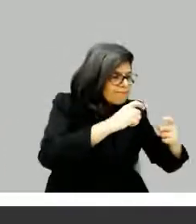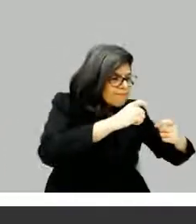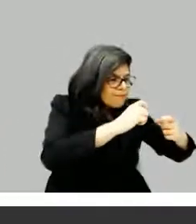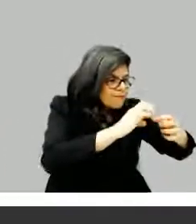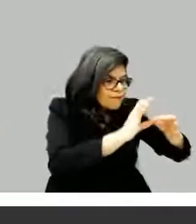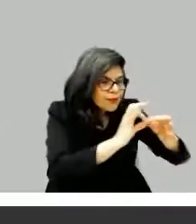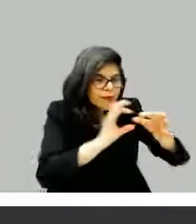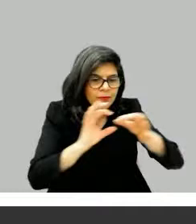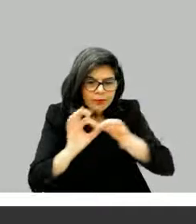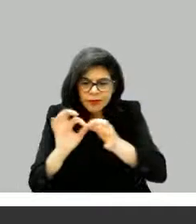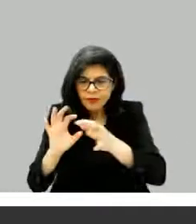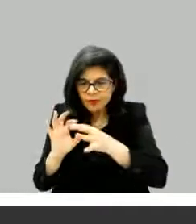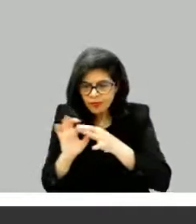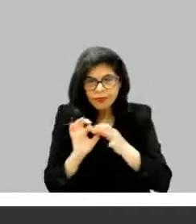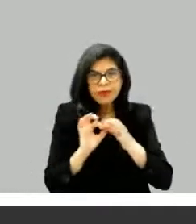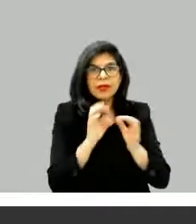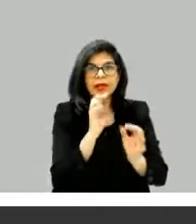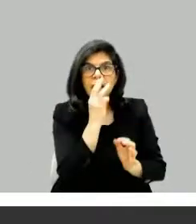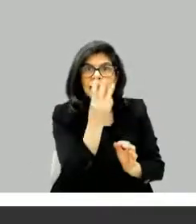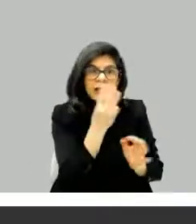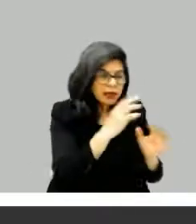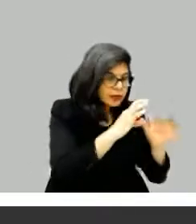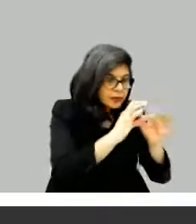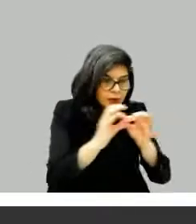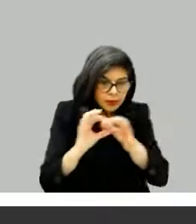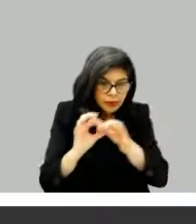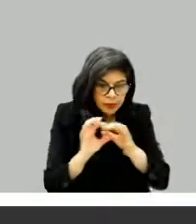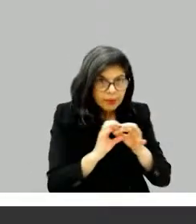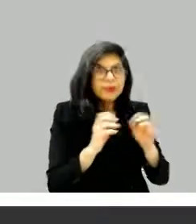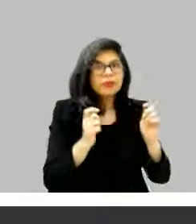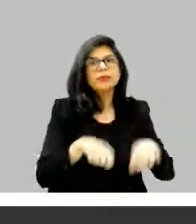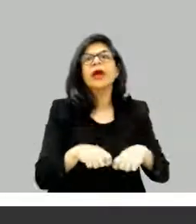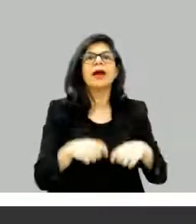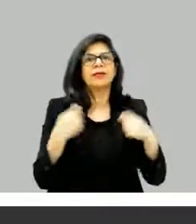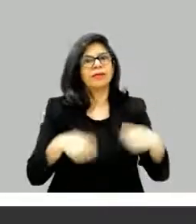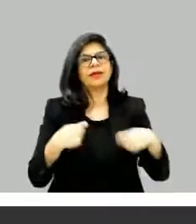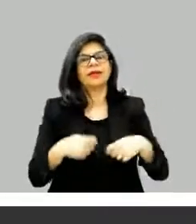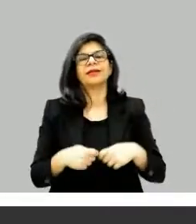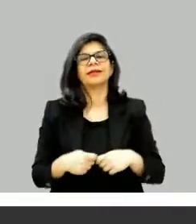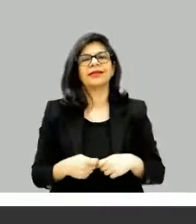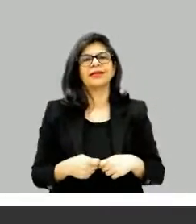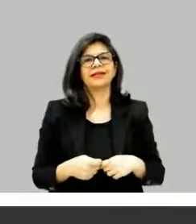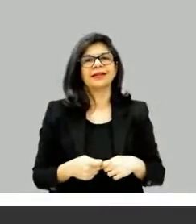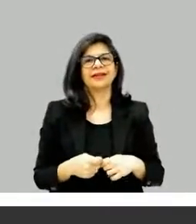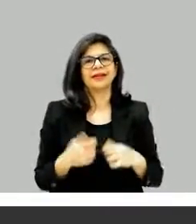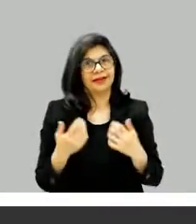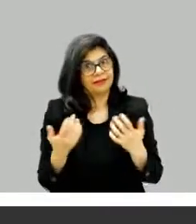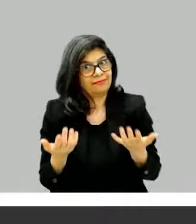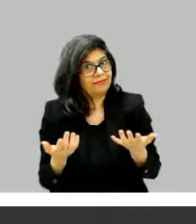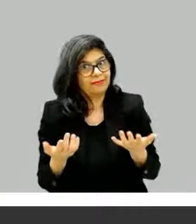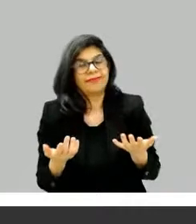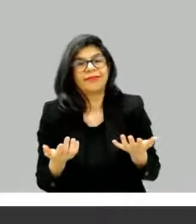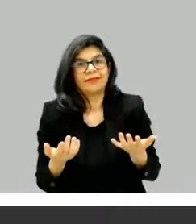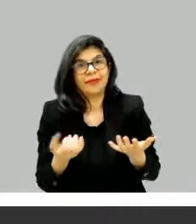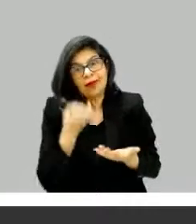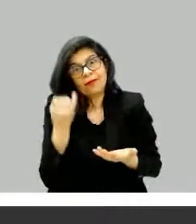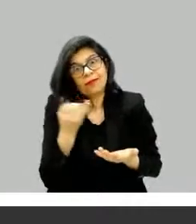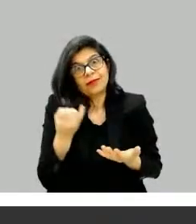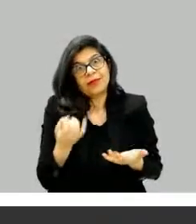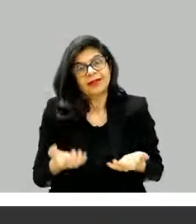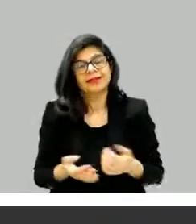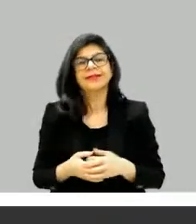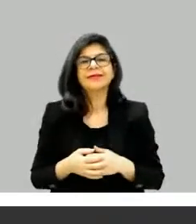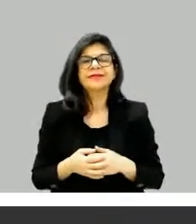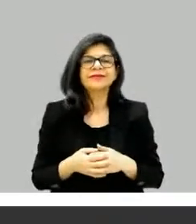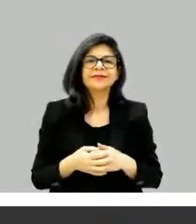temporada, não, eu não acredito em low point. Por que uma temporada vai ter low point? Não faz sentido nenhum, para